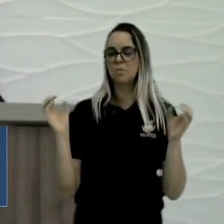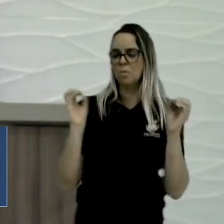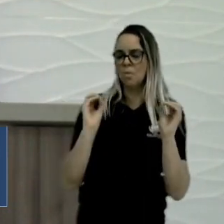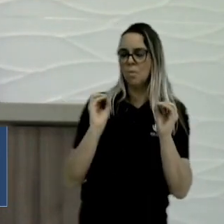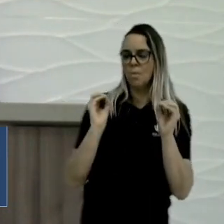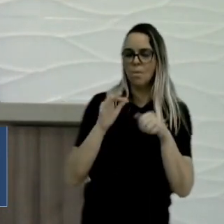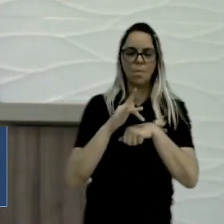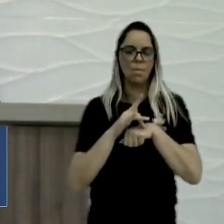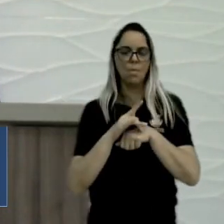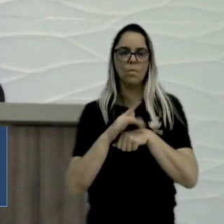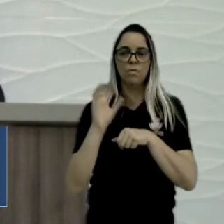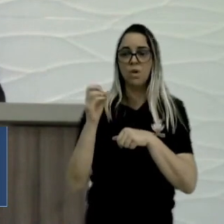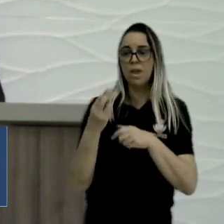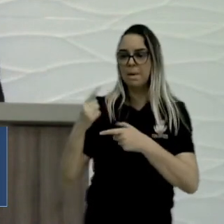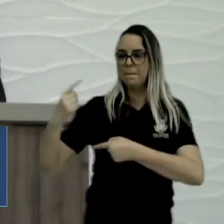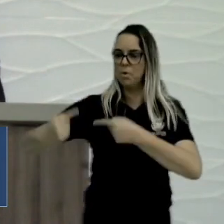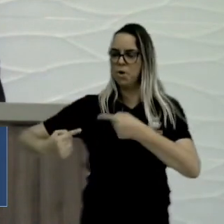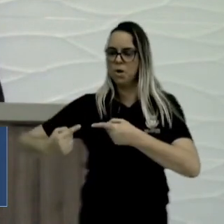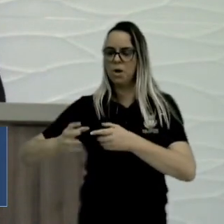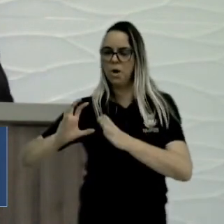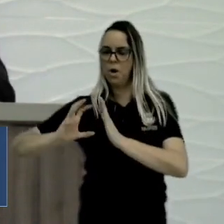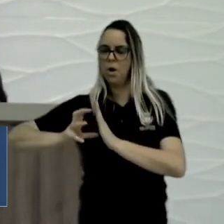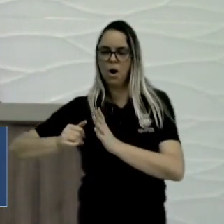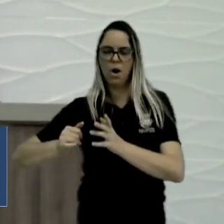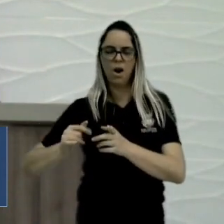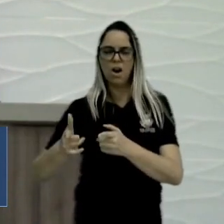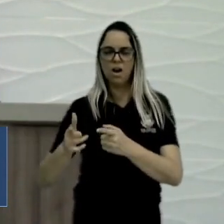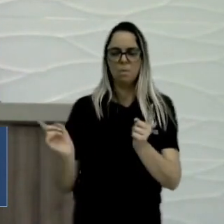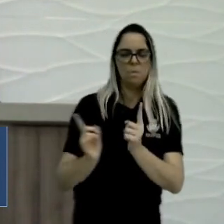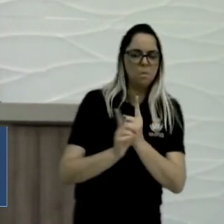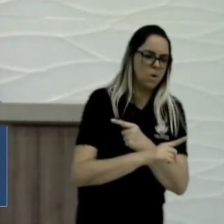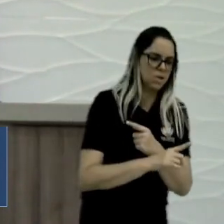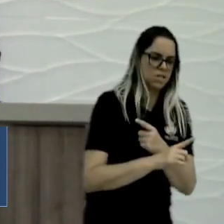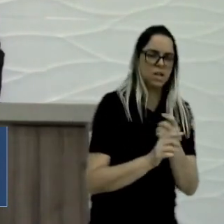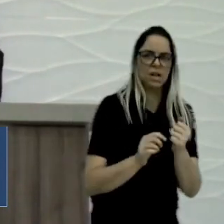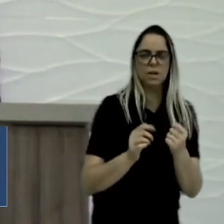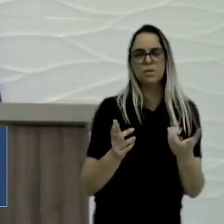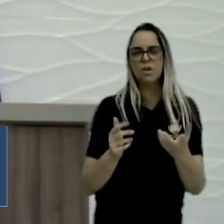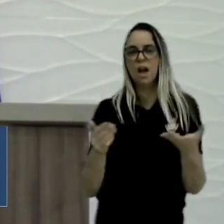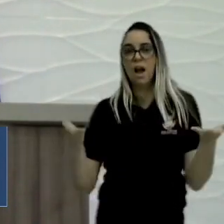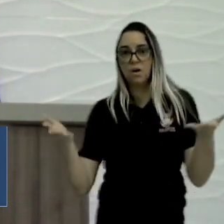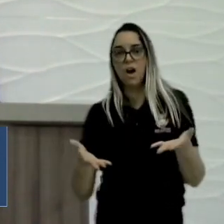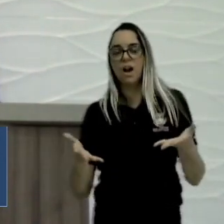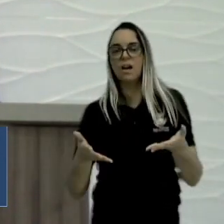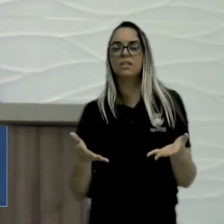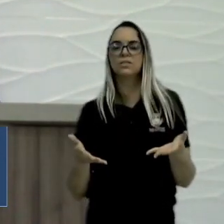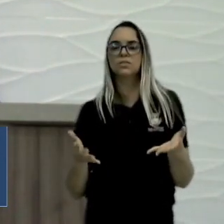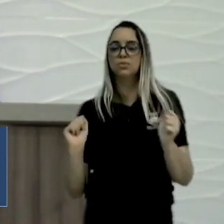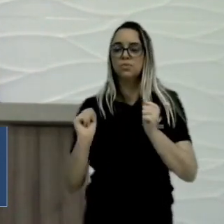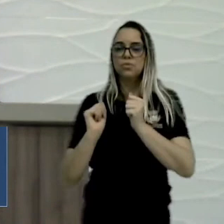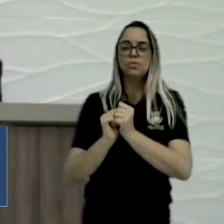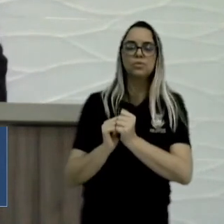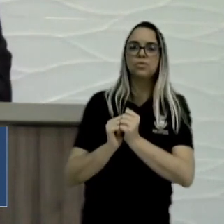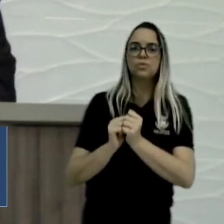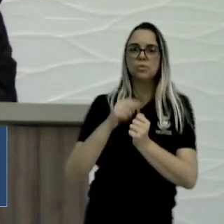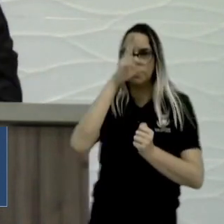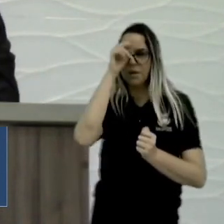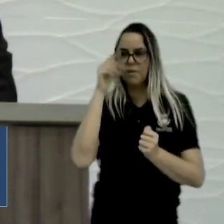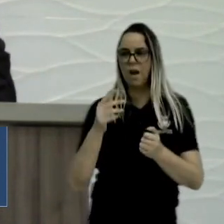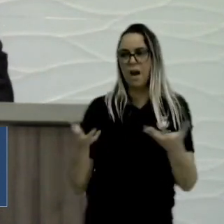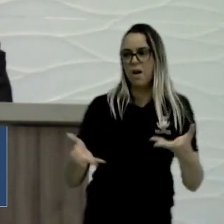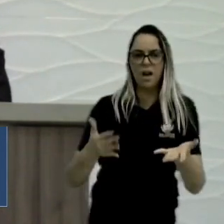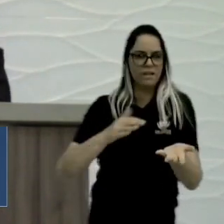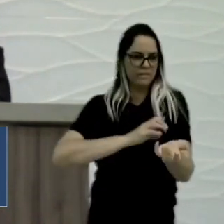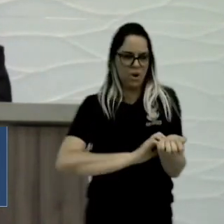situação, nem era oposição, era sossegado. Passou-se a fazer parte da situação ficou nervoso, eu não consigo